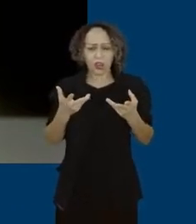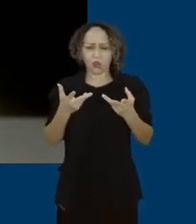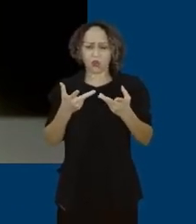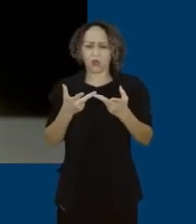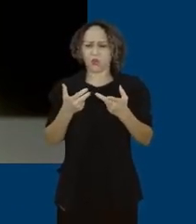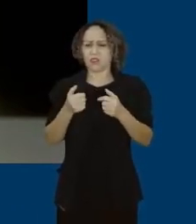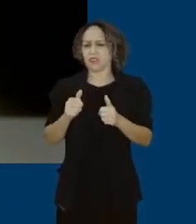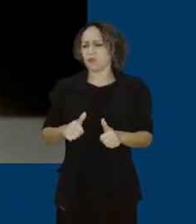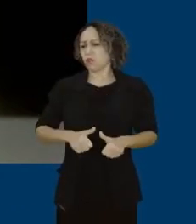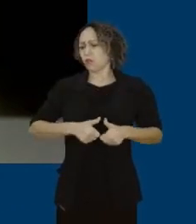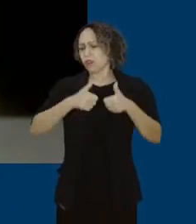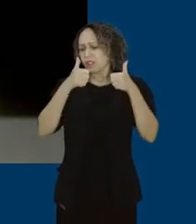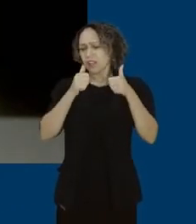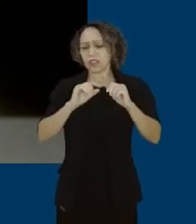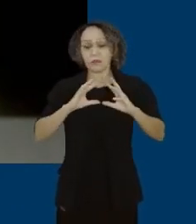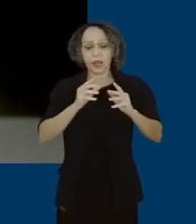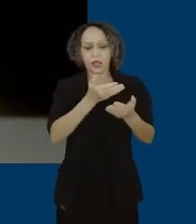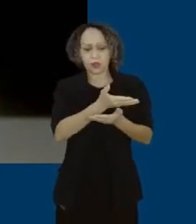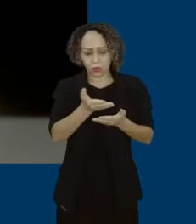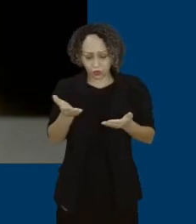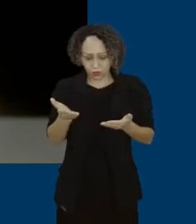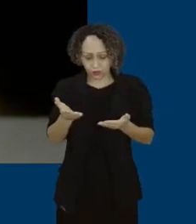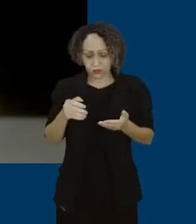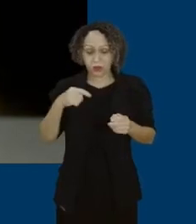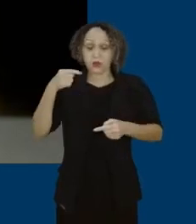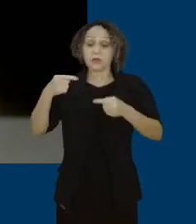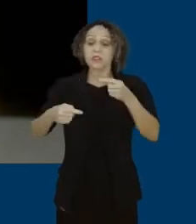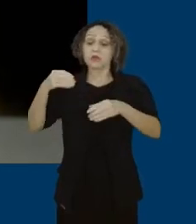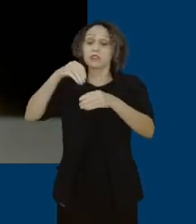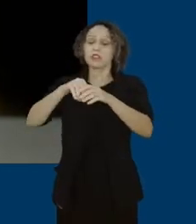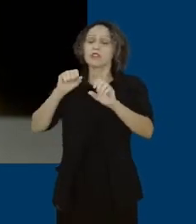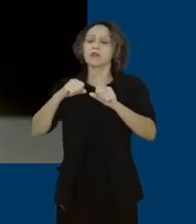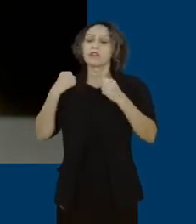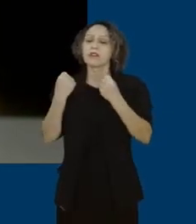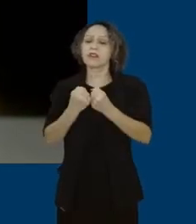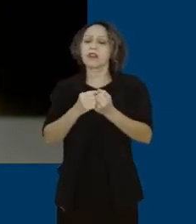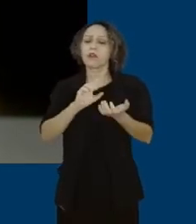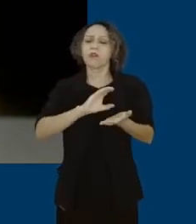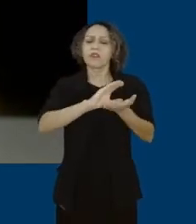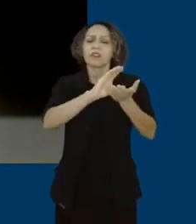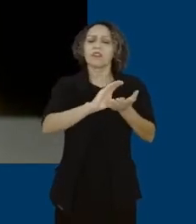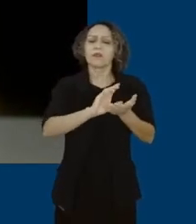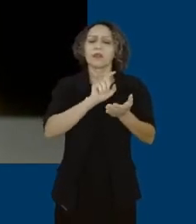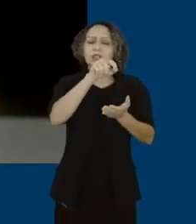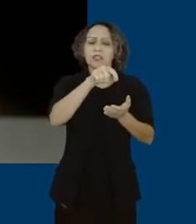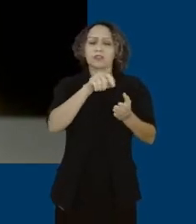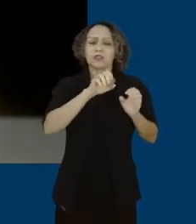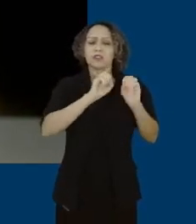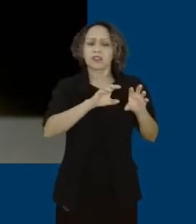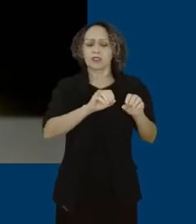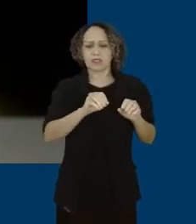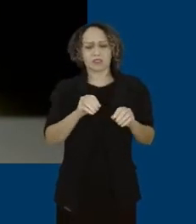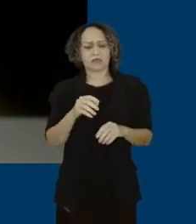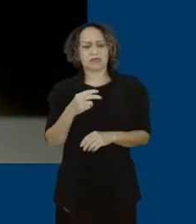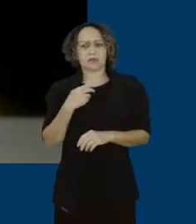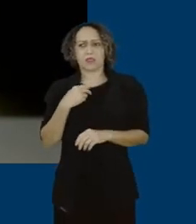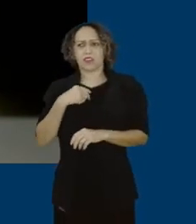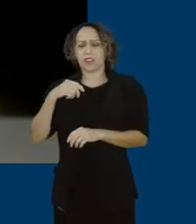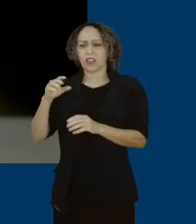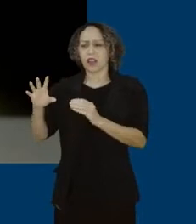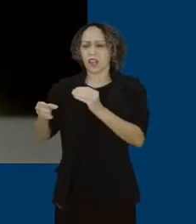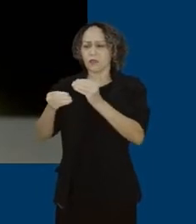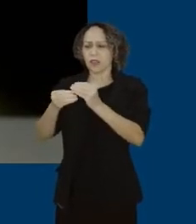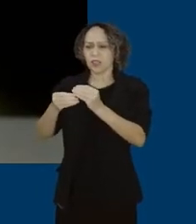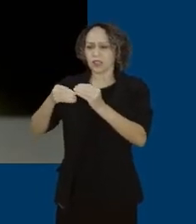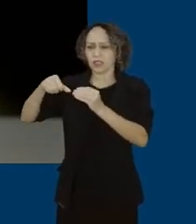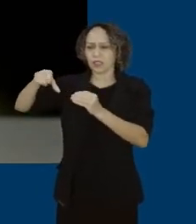no seminário é o financiamento da educação. Não pode continuar a educação com aquela emenda constitucional 95, que